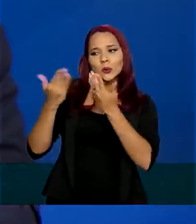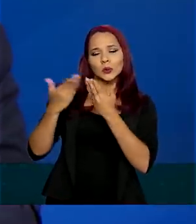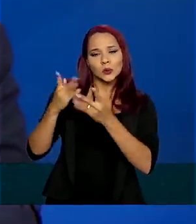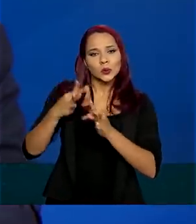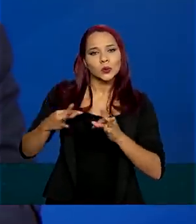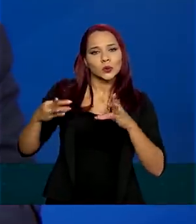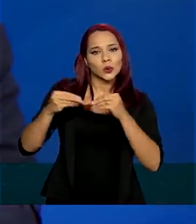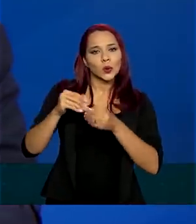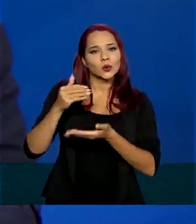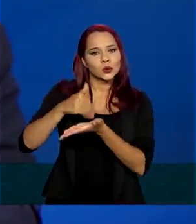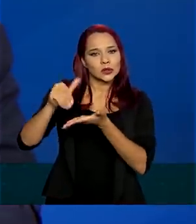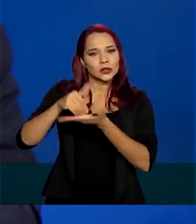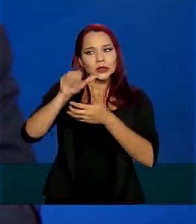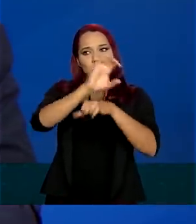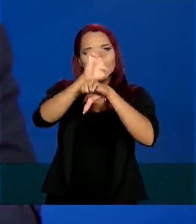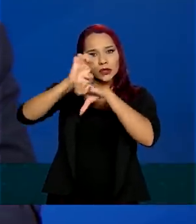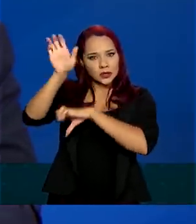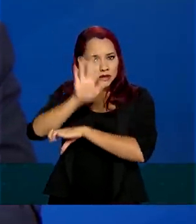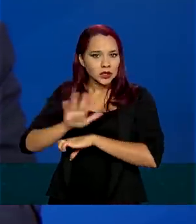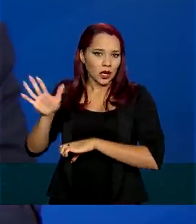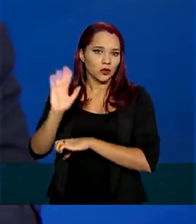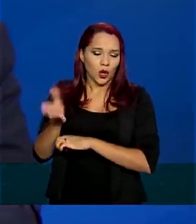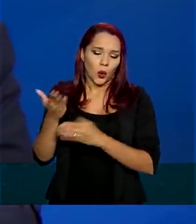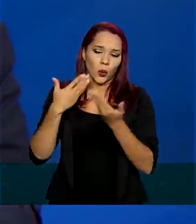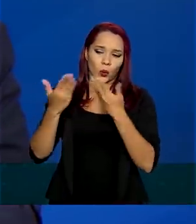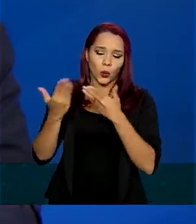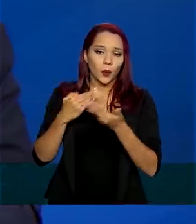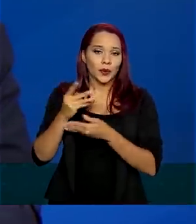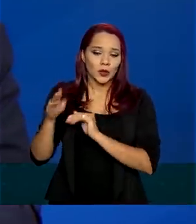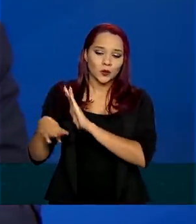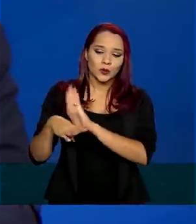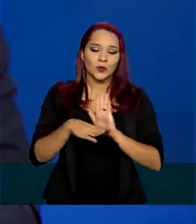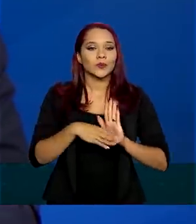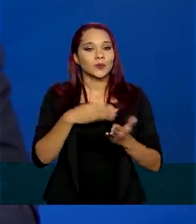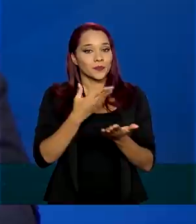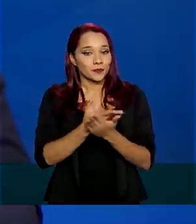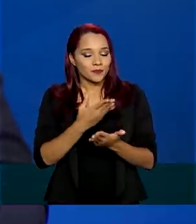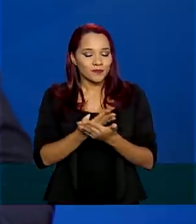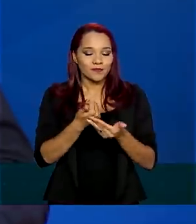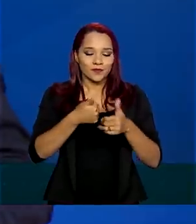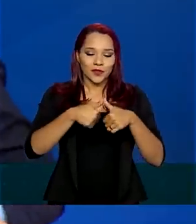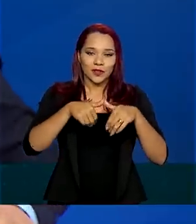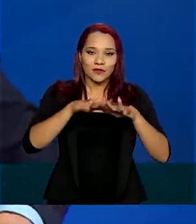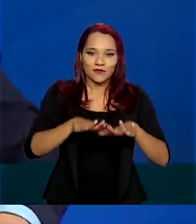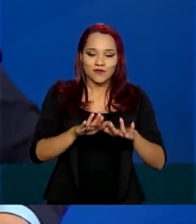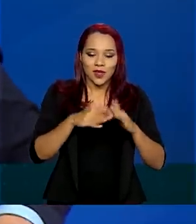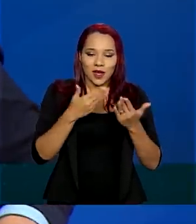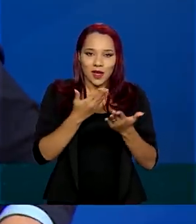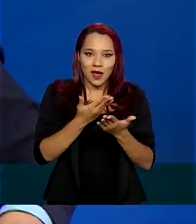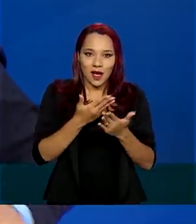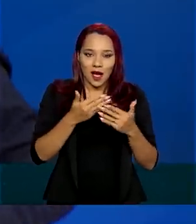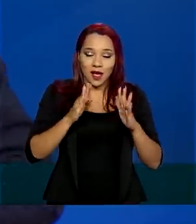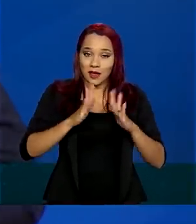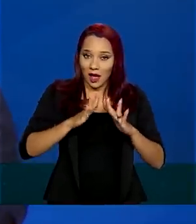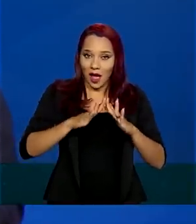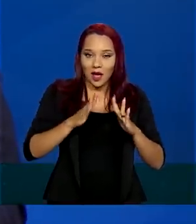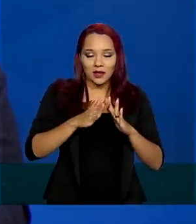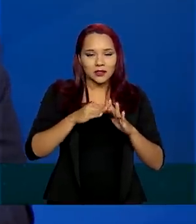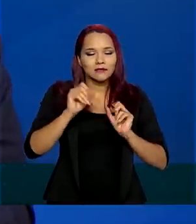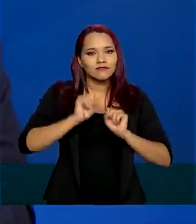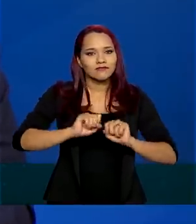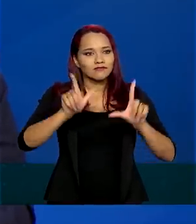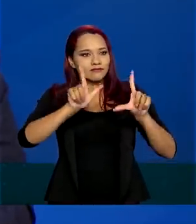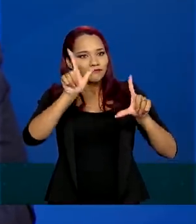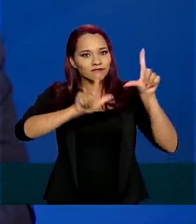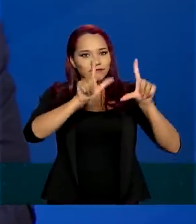isso, então, com certeza vai ajudar para que essas aulas sejam dadas para as crianças durante esse período. A segunda